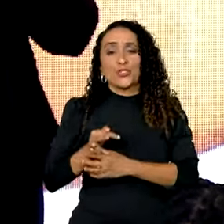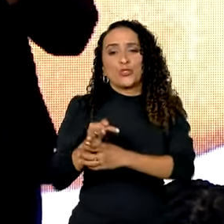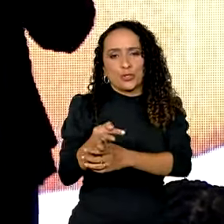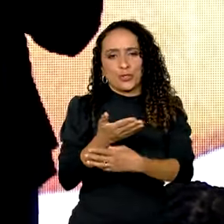vocês. Obrigado. Obrigado.